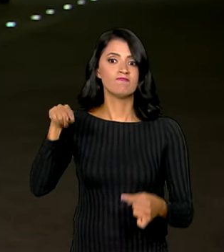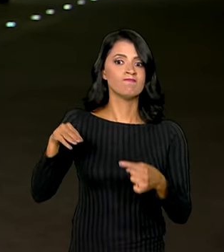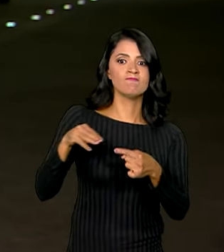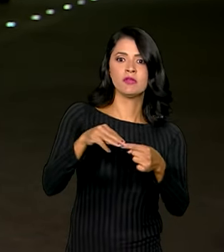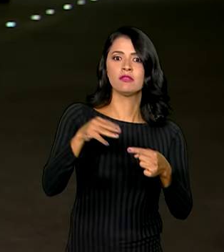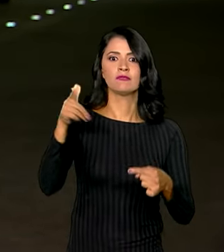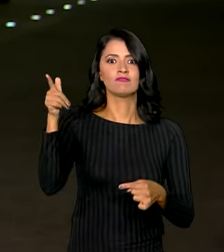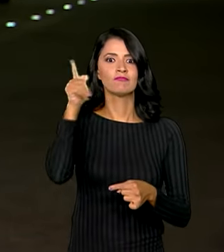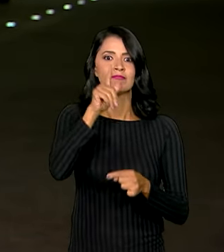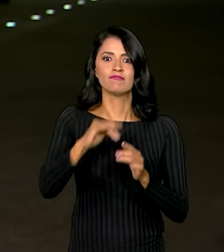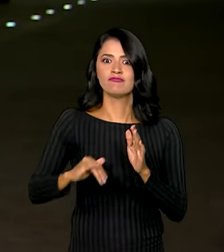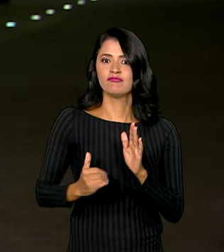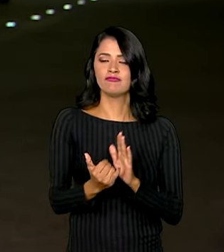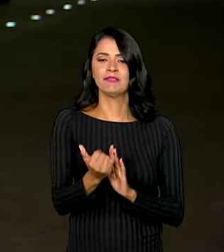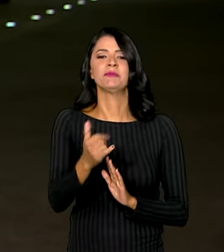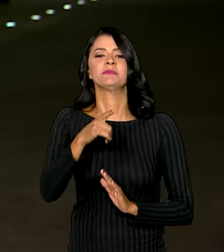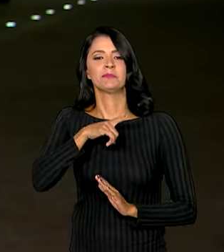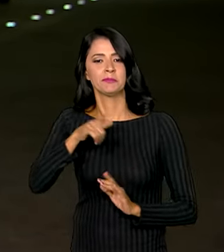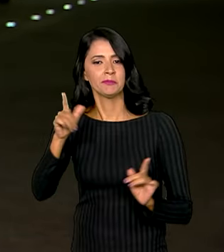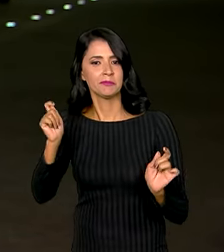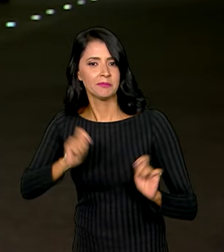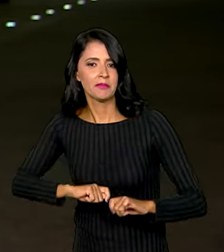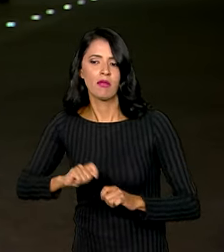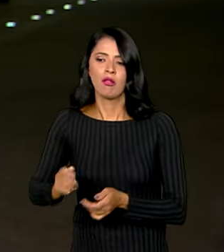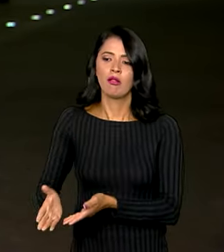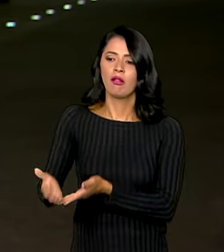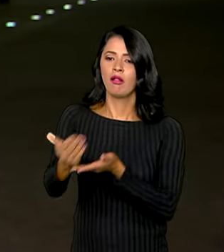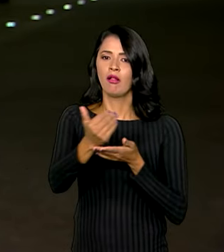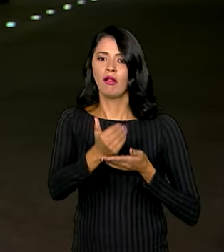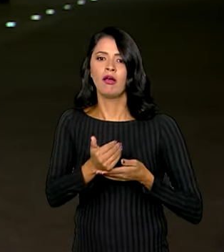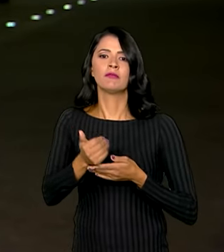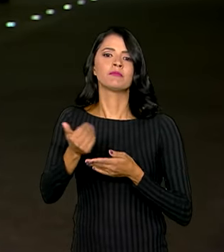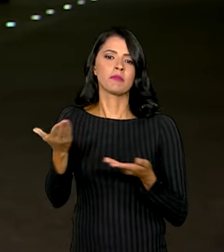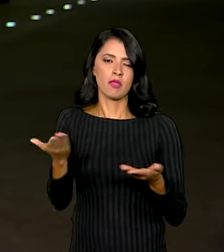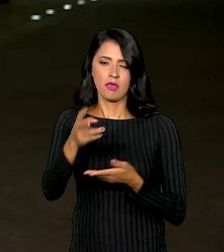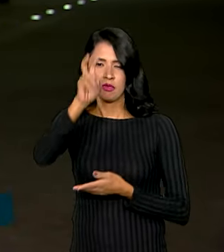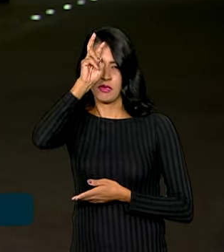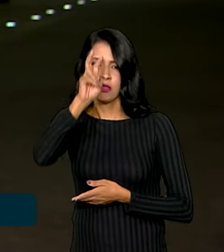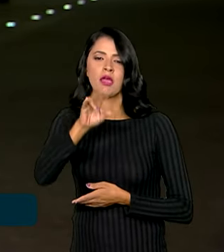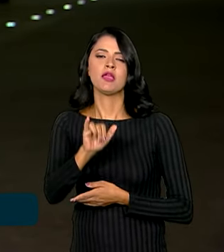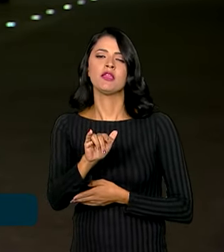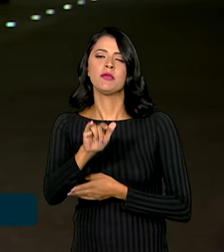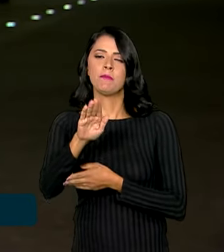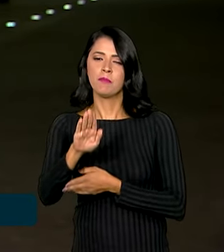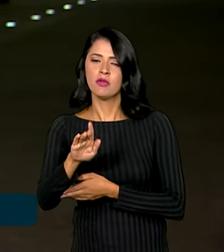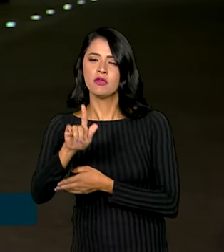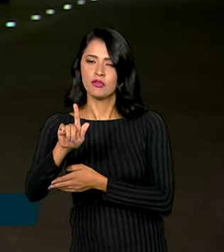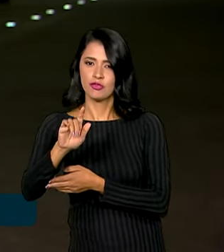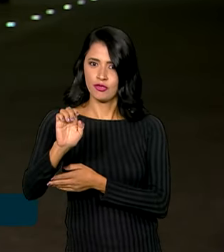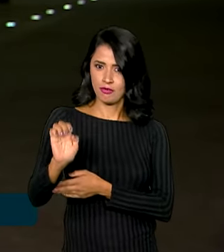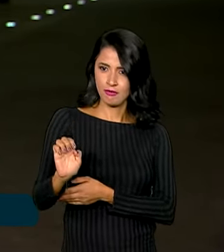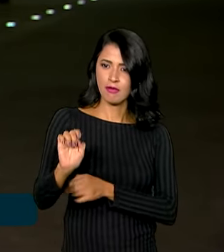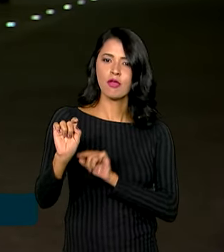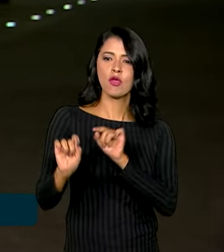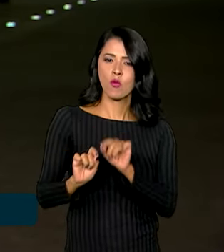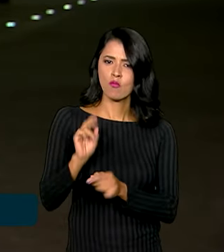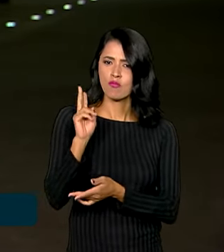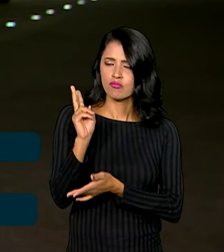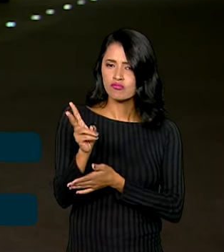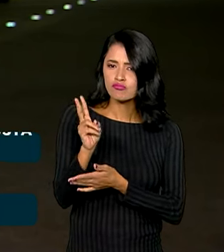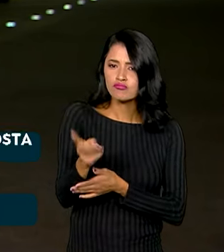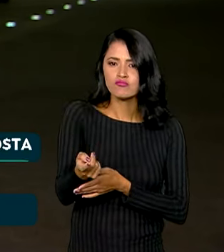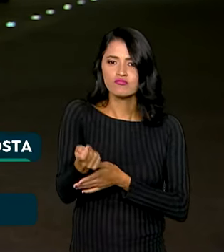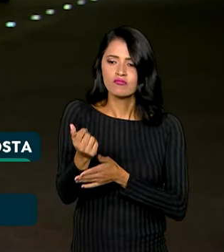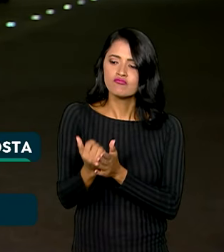cumprida. Segundo o levantamento divulgado nesta quinta-feira pelo IBGE, o Instituto Brasileiro de Geografia Estatística, mesmo com uma